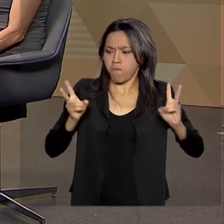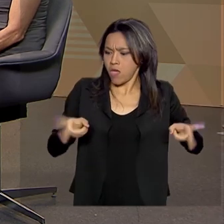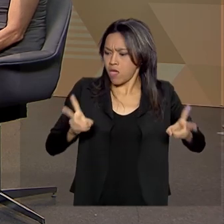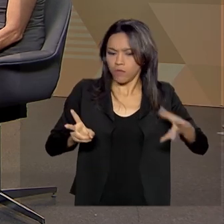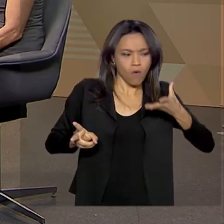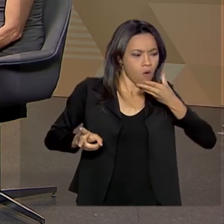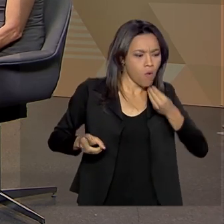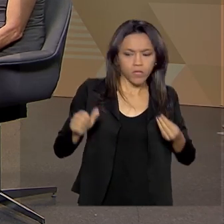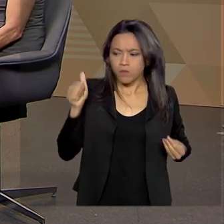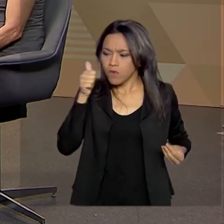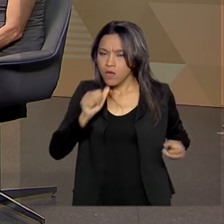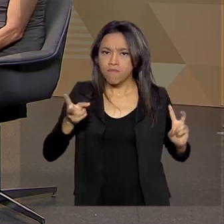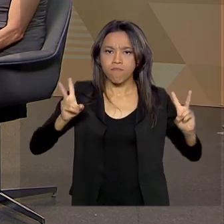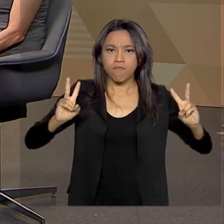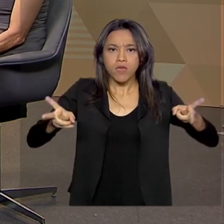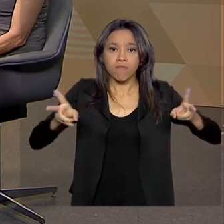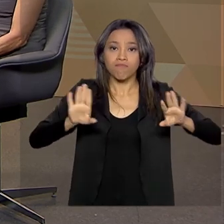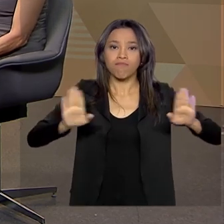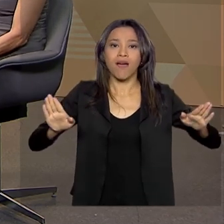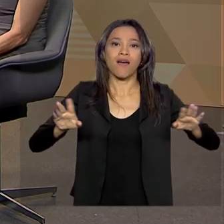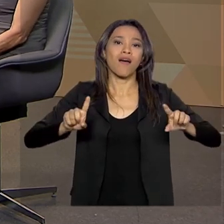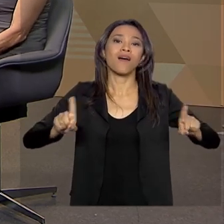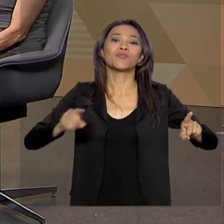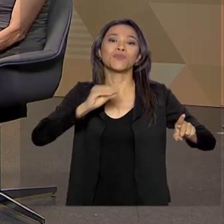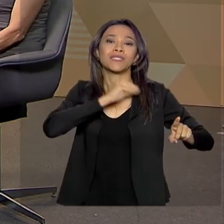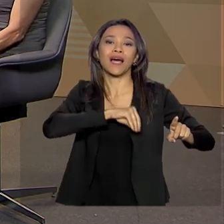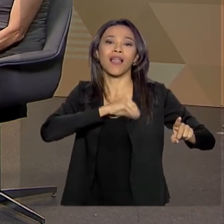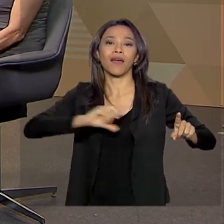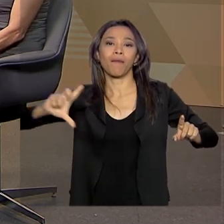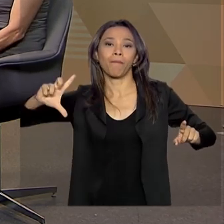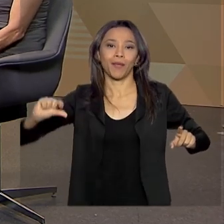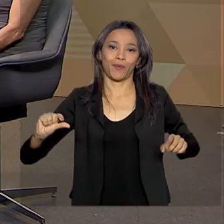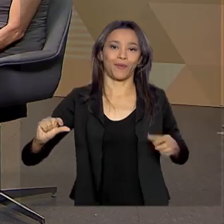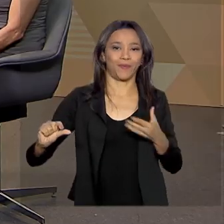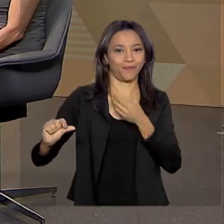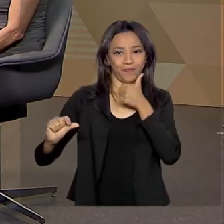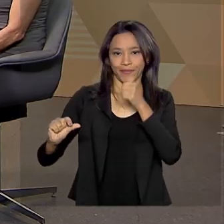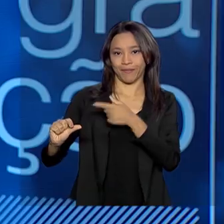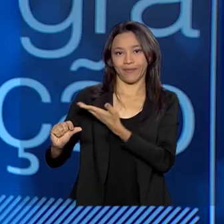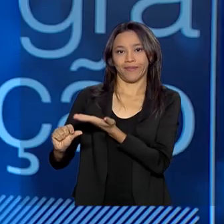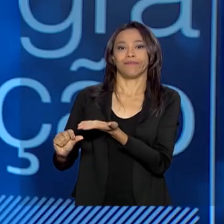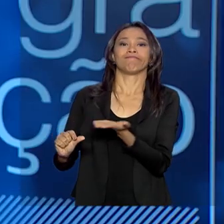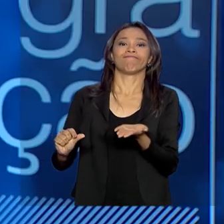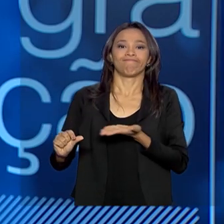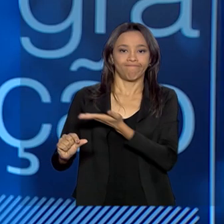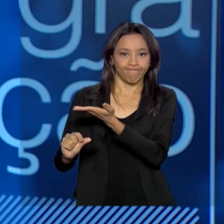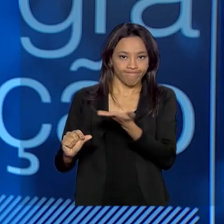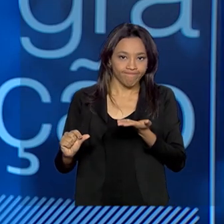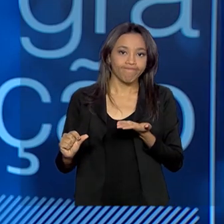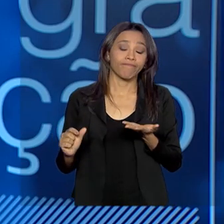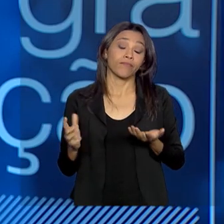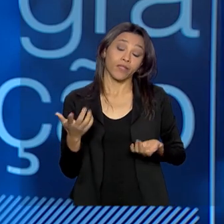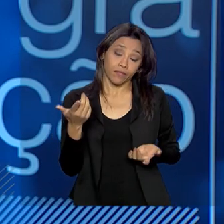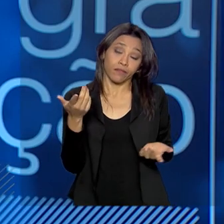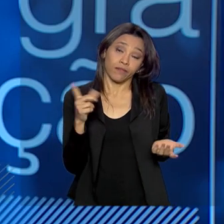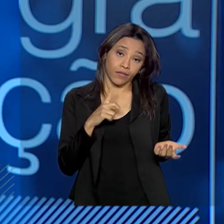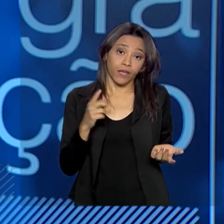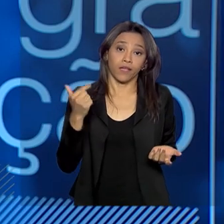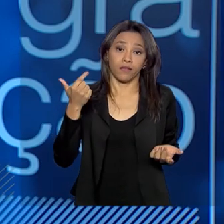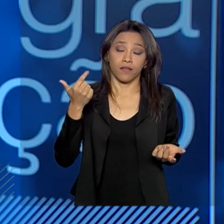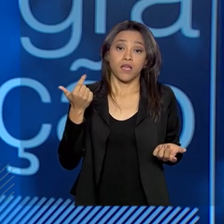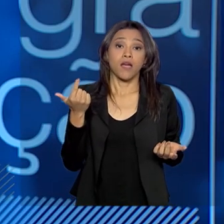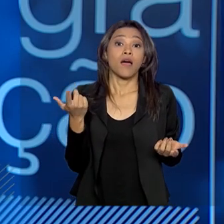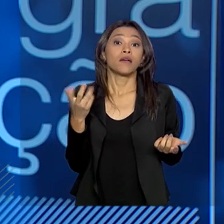não é isso? Isso, isso, e também uma outra característica, não só a da